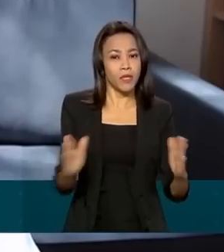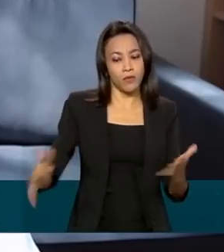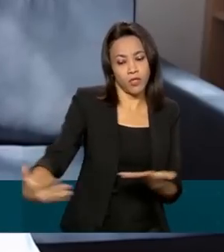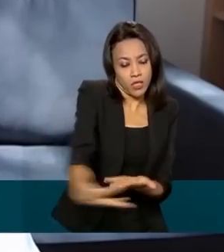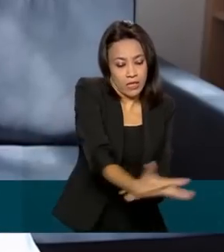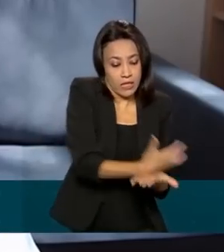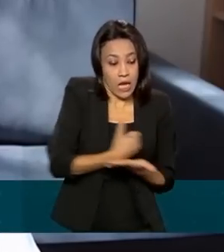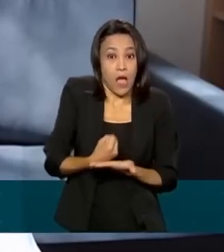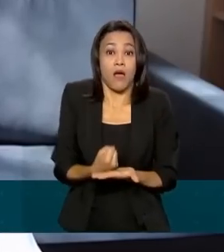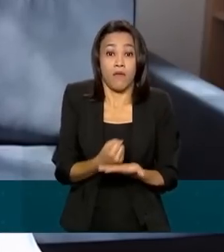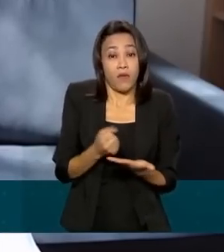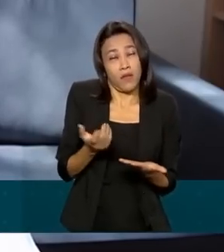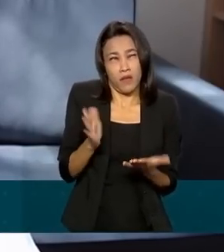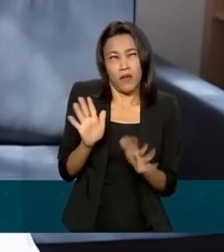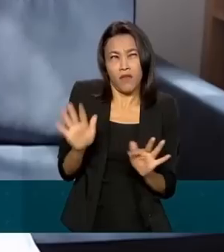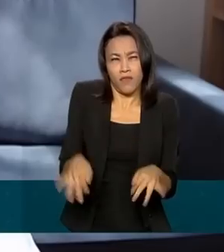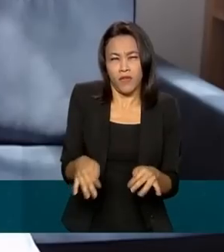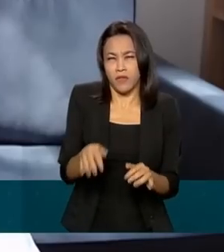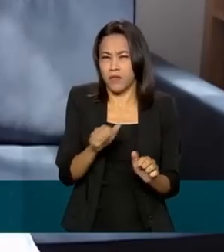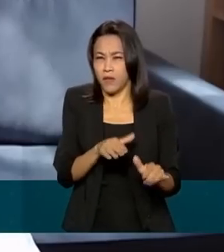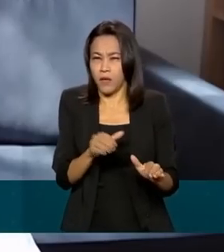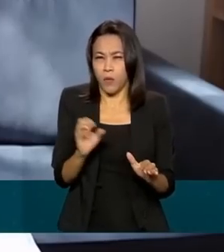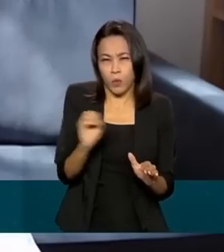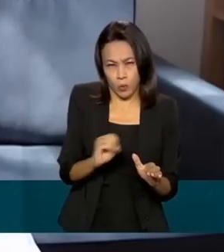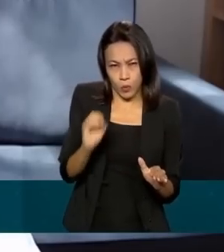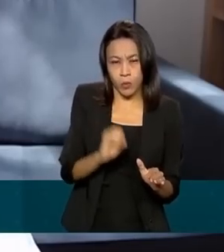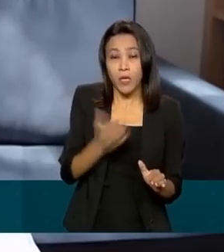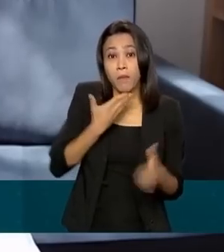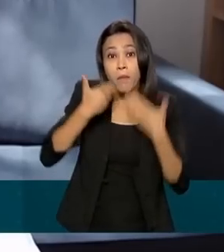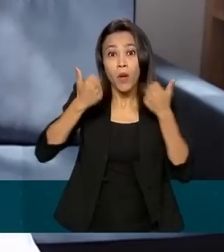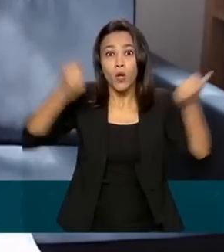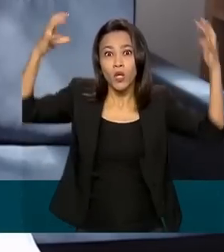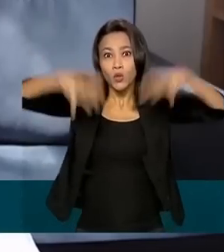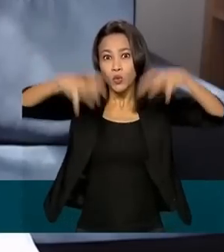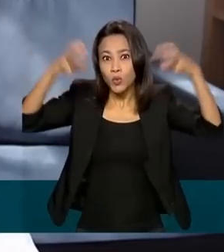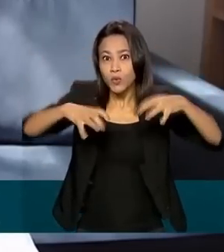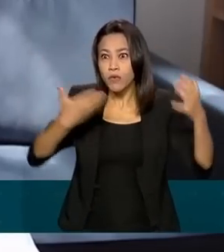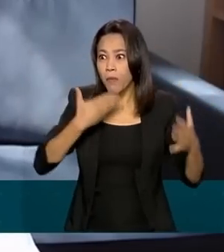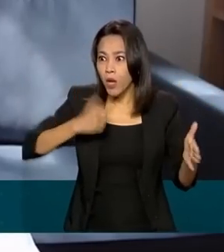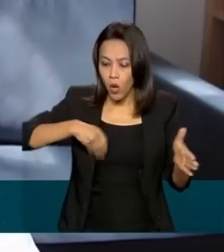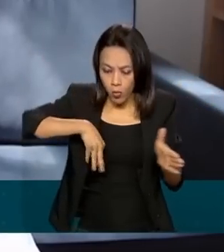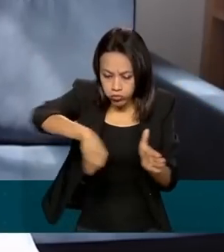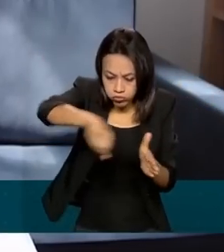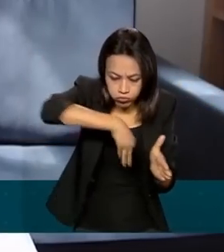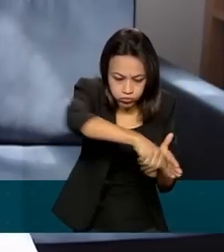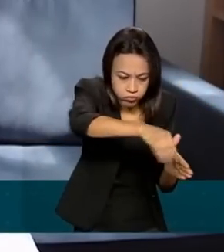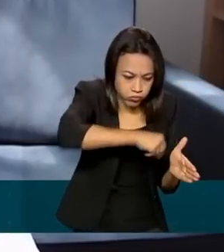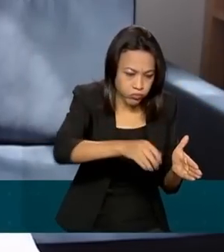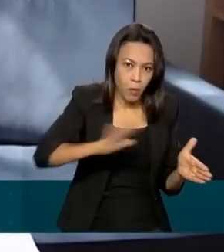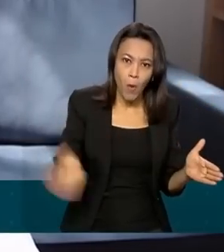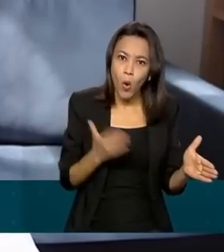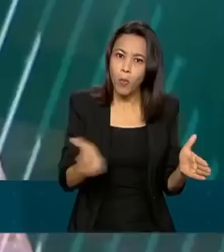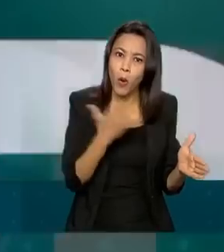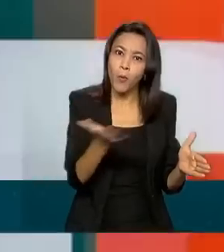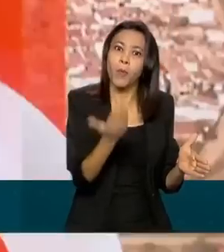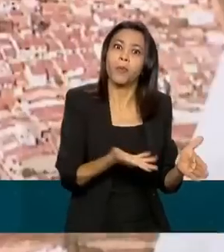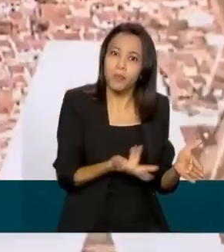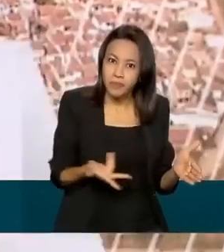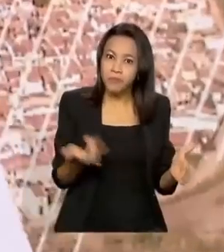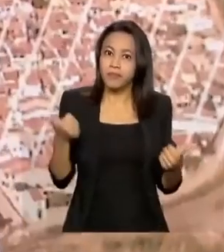setembro, outubro, e com a melhora das chuvas, há a melhora da produção e, consequentemente, a melhora da oferta que é colocada no mercado.